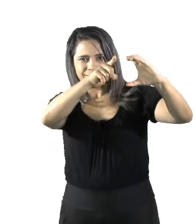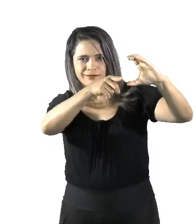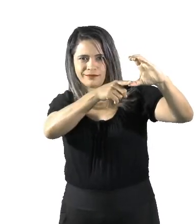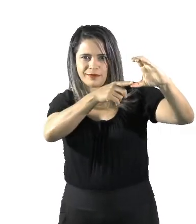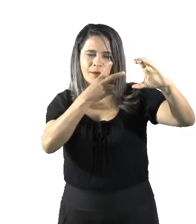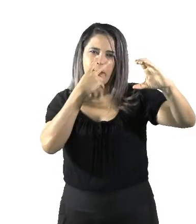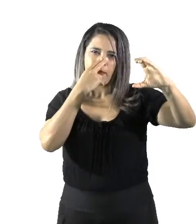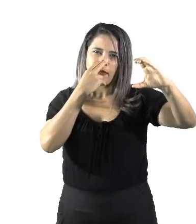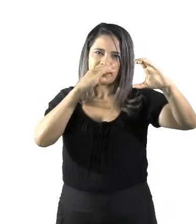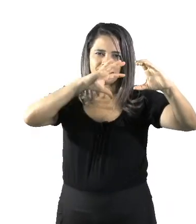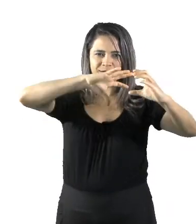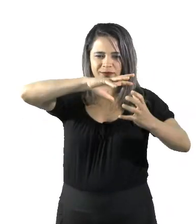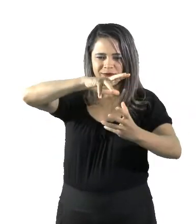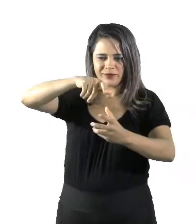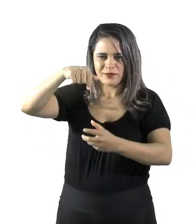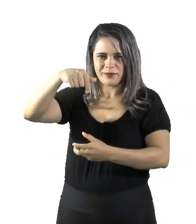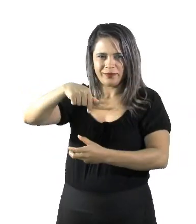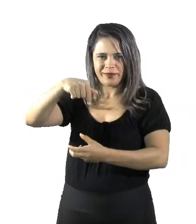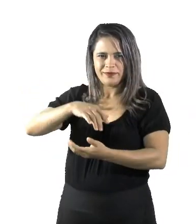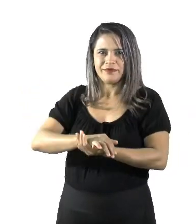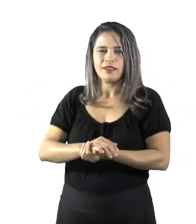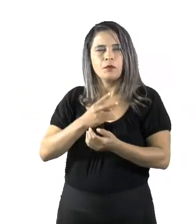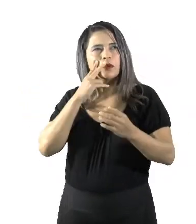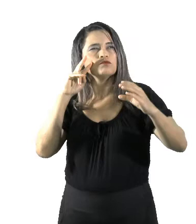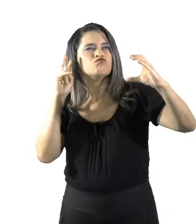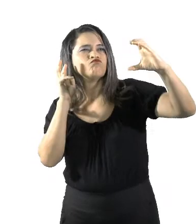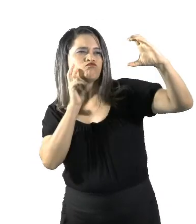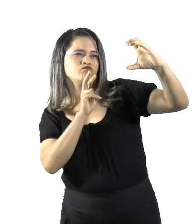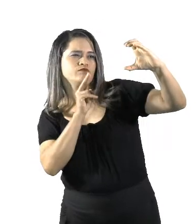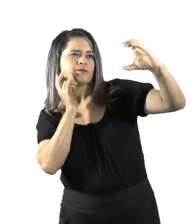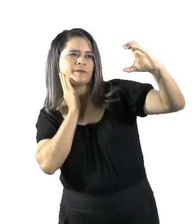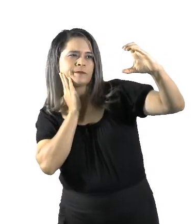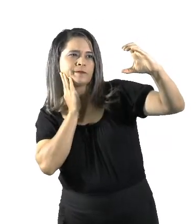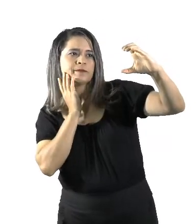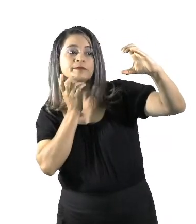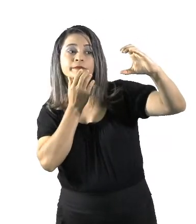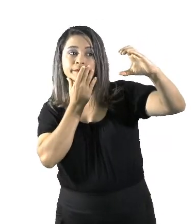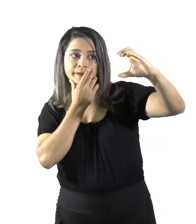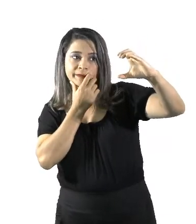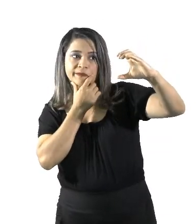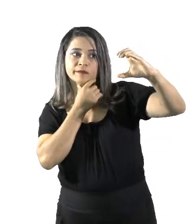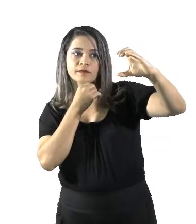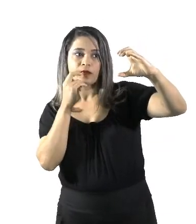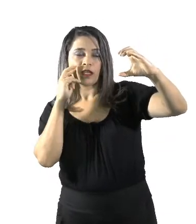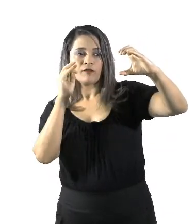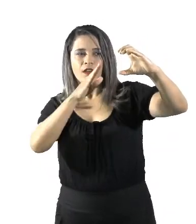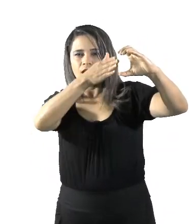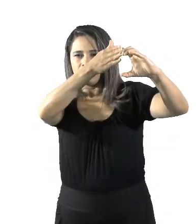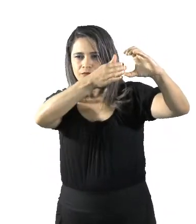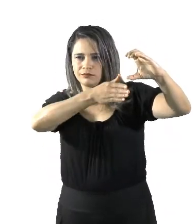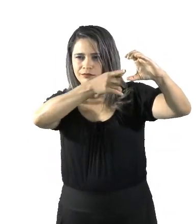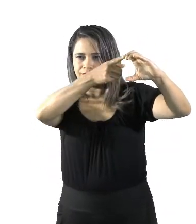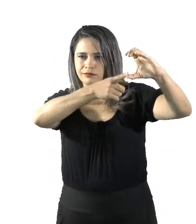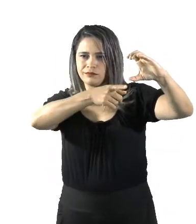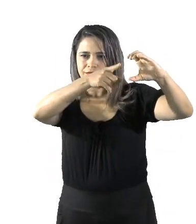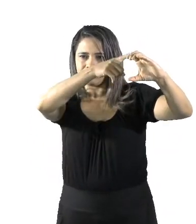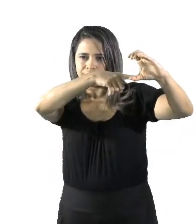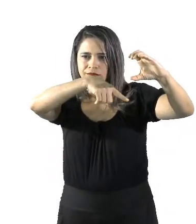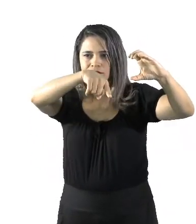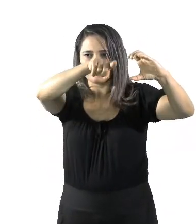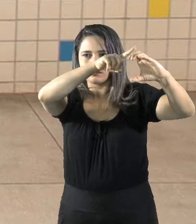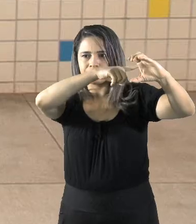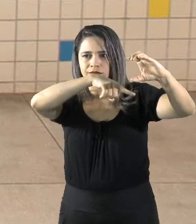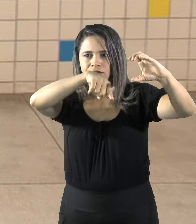Então, eles começaram a visualizar isso e eles começaram a ver essa borda, né? Esse círculo em torno